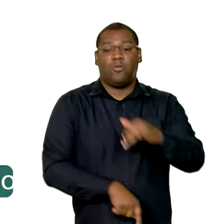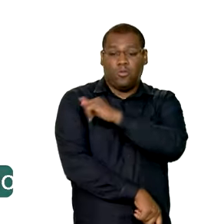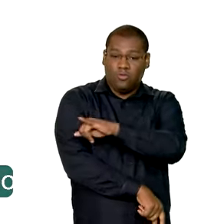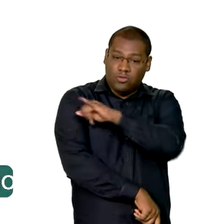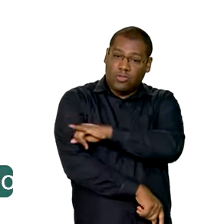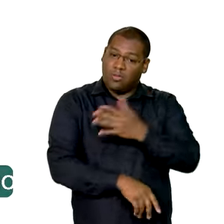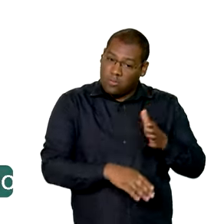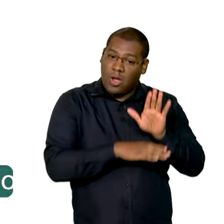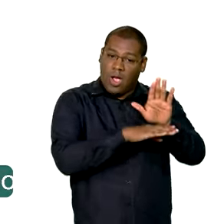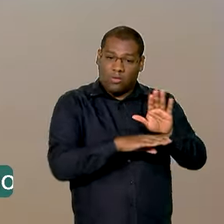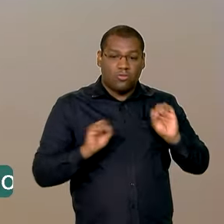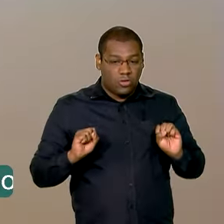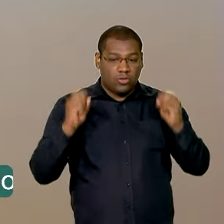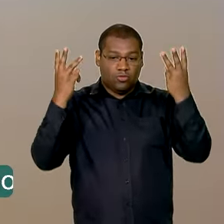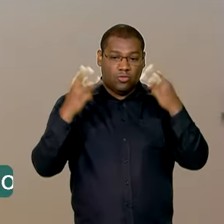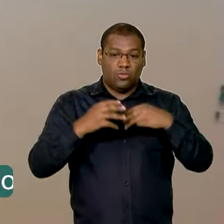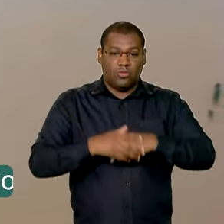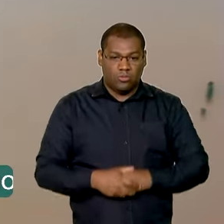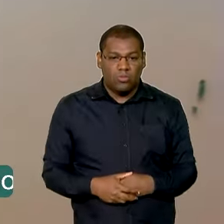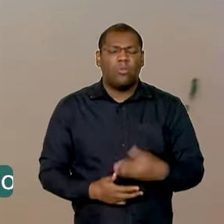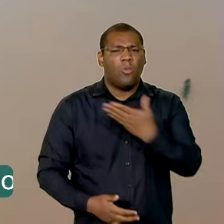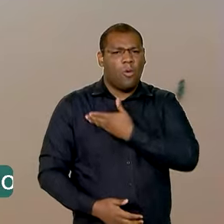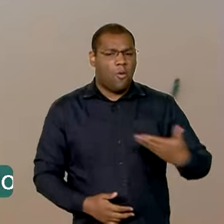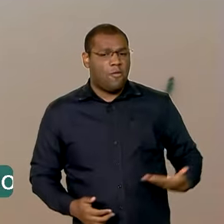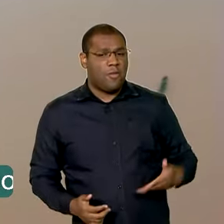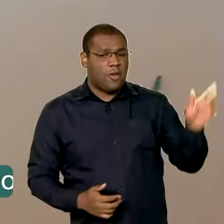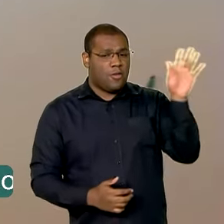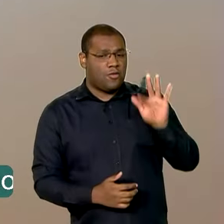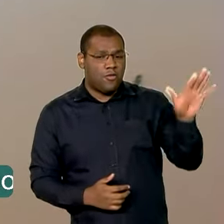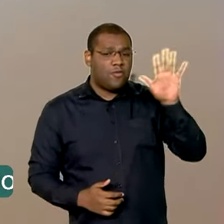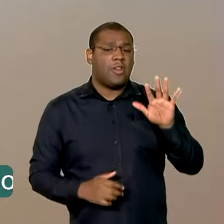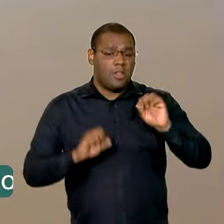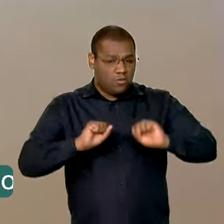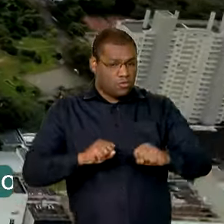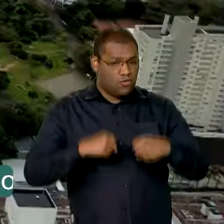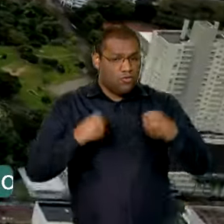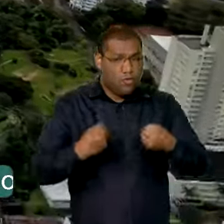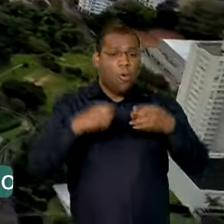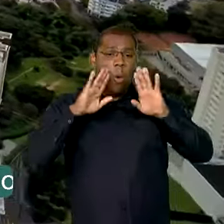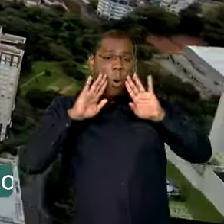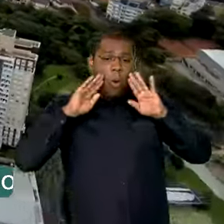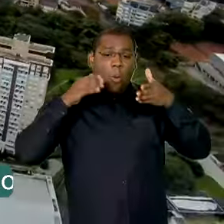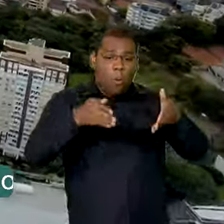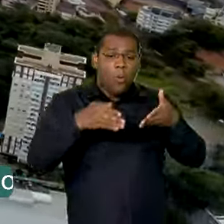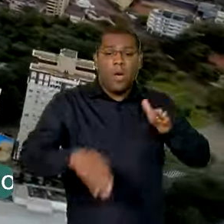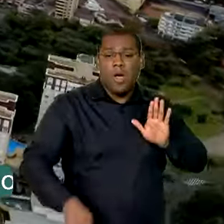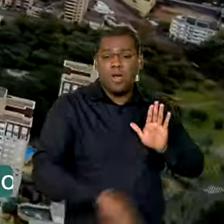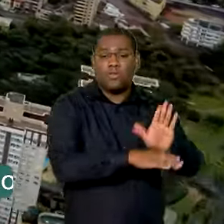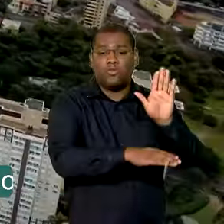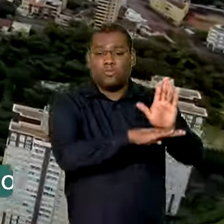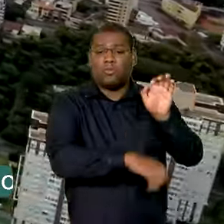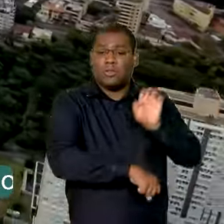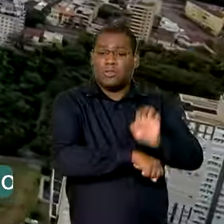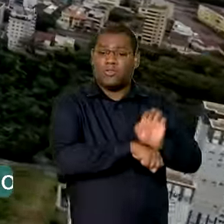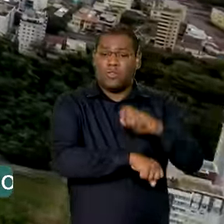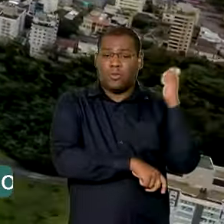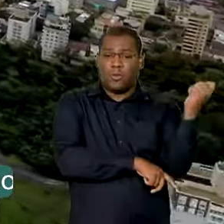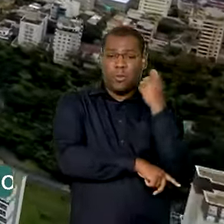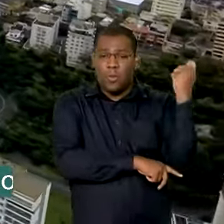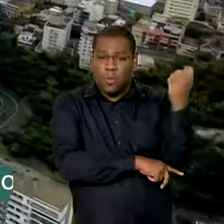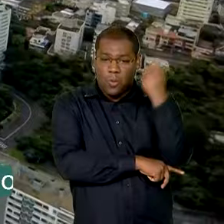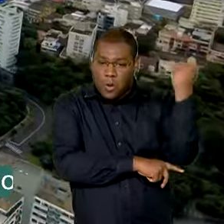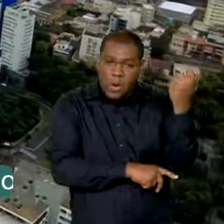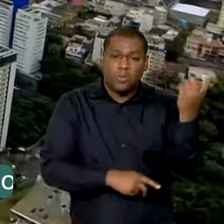4 e 5 de maio foi reunir todos os esforços possíveis para ajudar o Rio Grande do Sul a